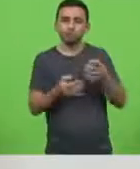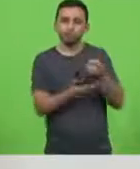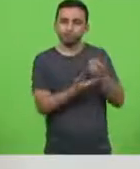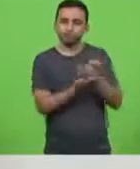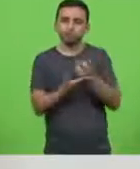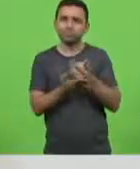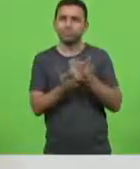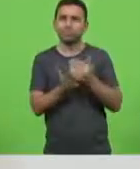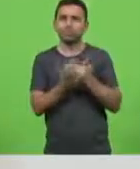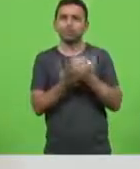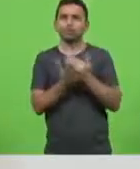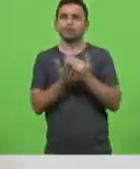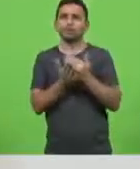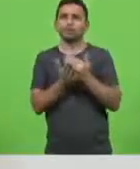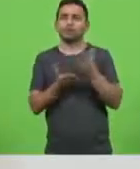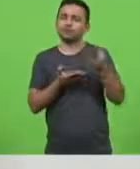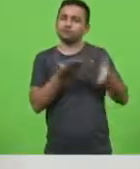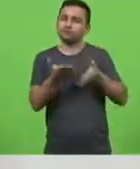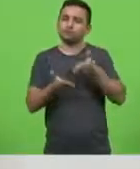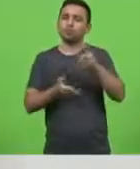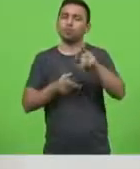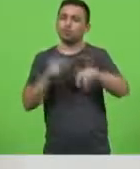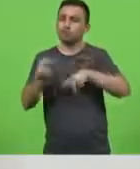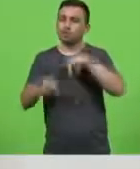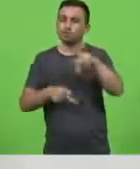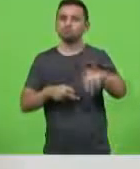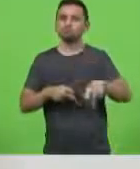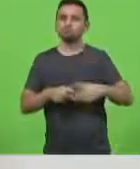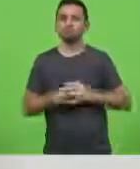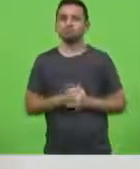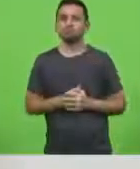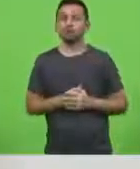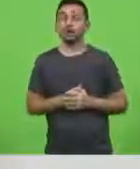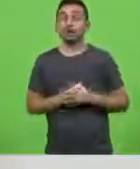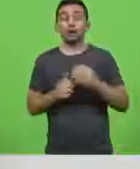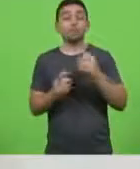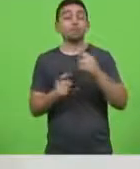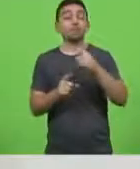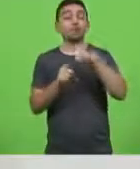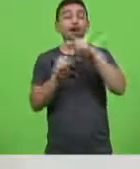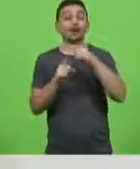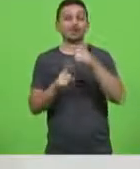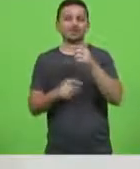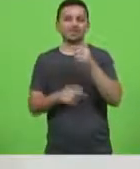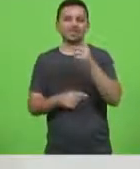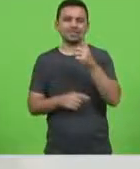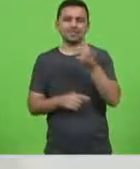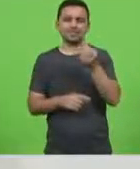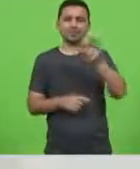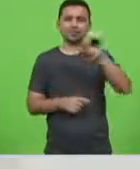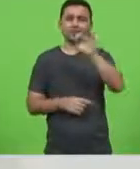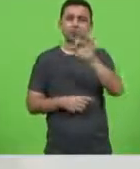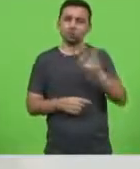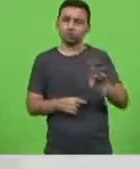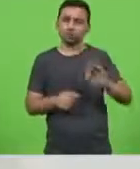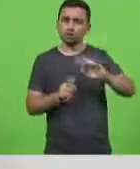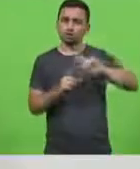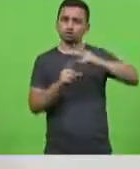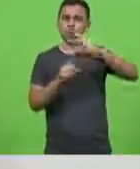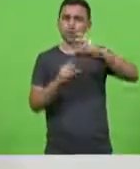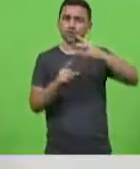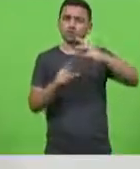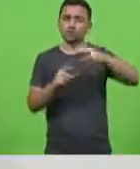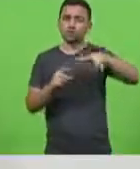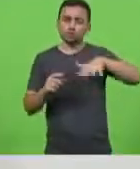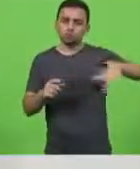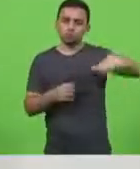para atendimento da nossa população mais de 160% foram aumentados esse é o estado que nós